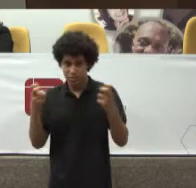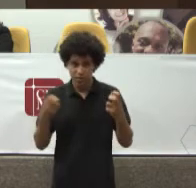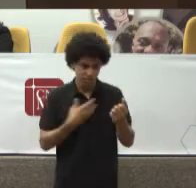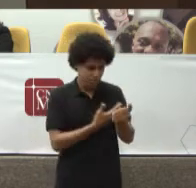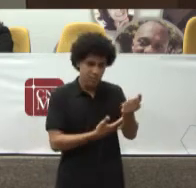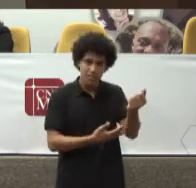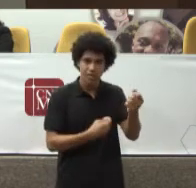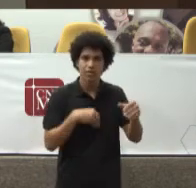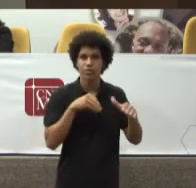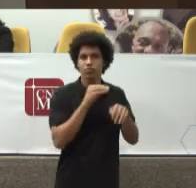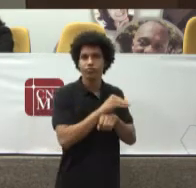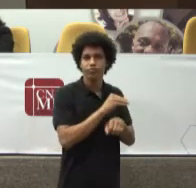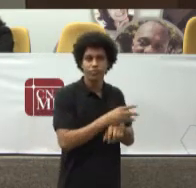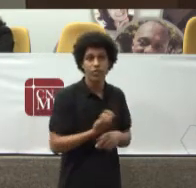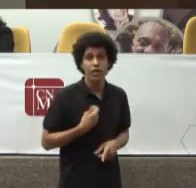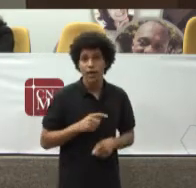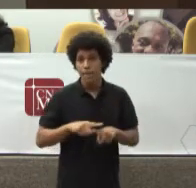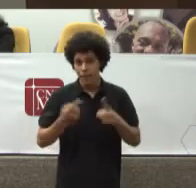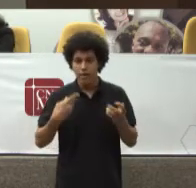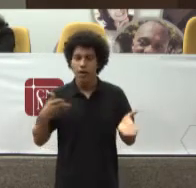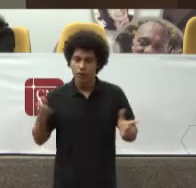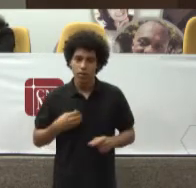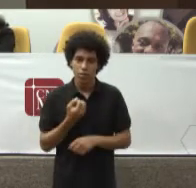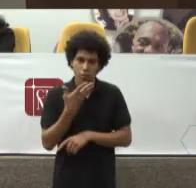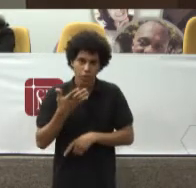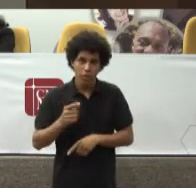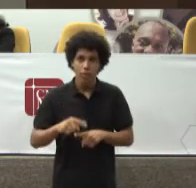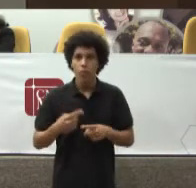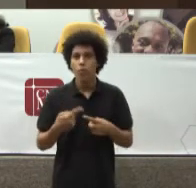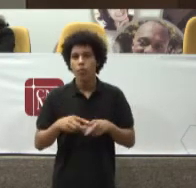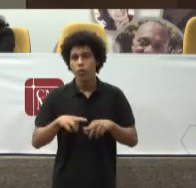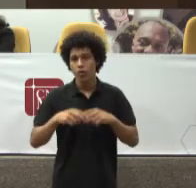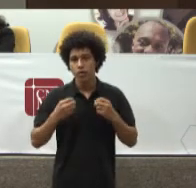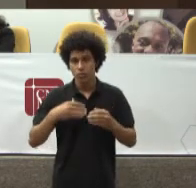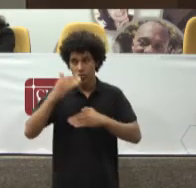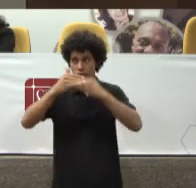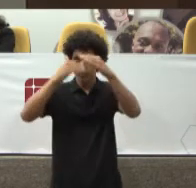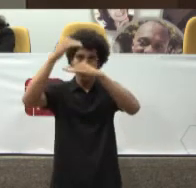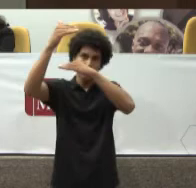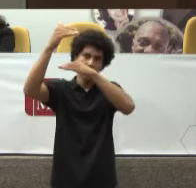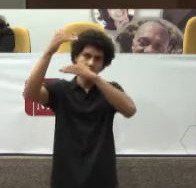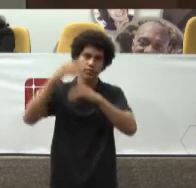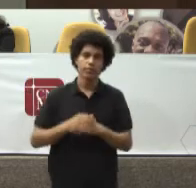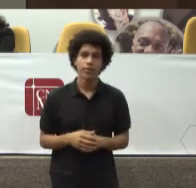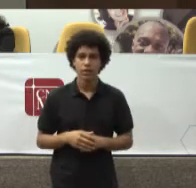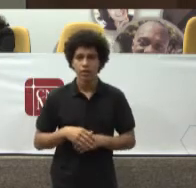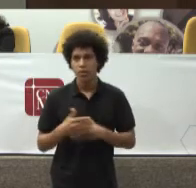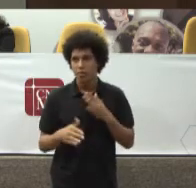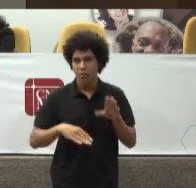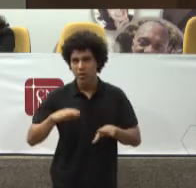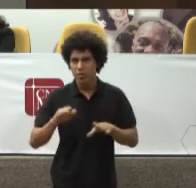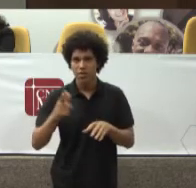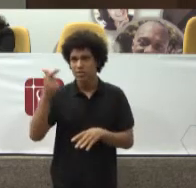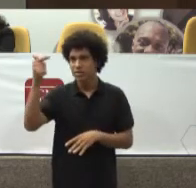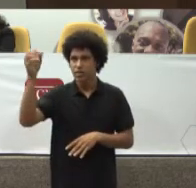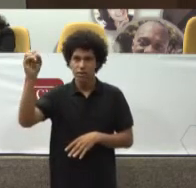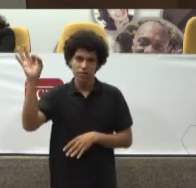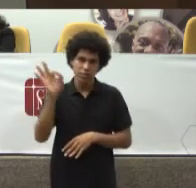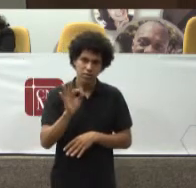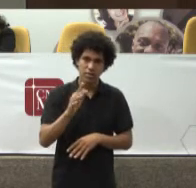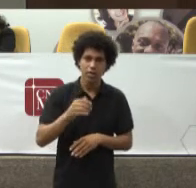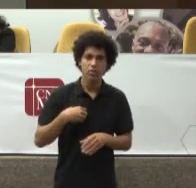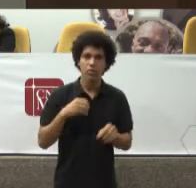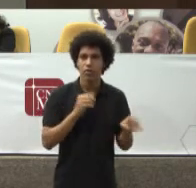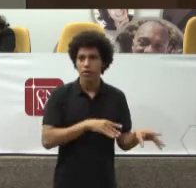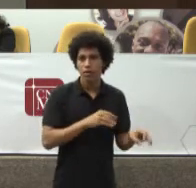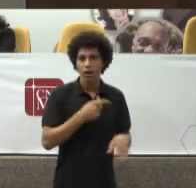evoluiu E mesmo evoluiu No que diz respeito A água Temos hoje 70% De fornecimento De água No Brasil E